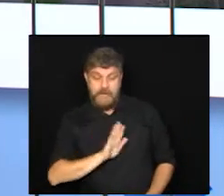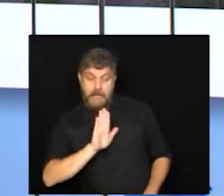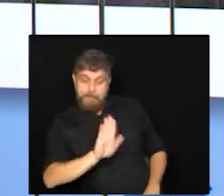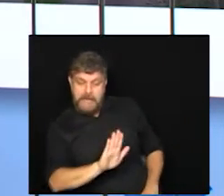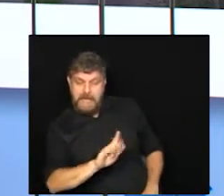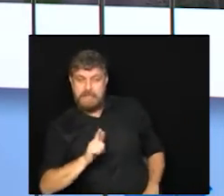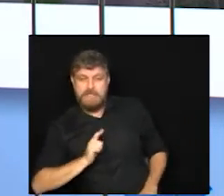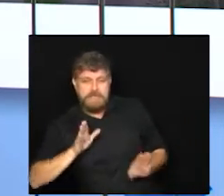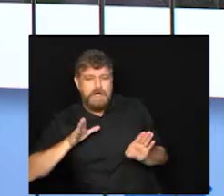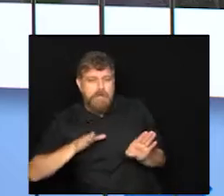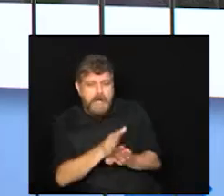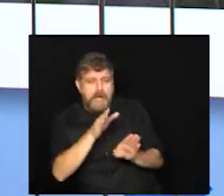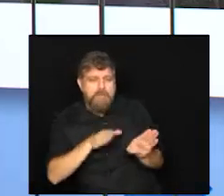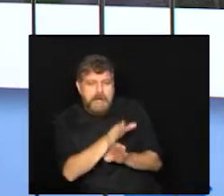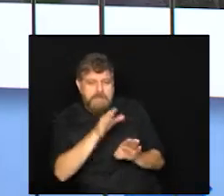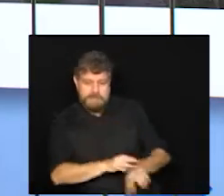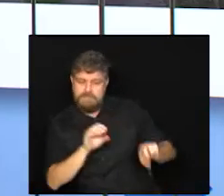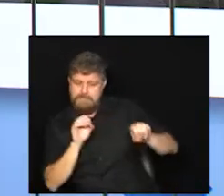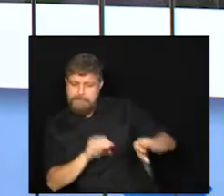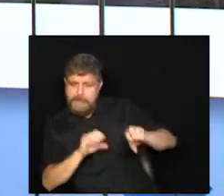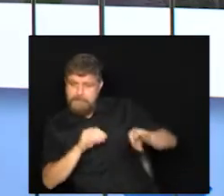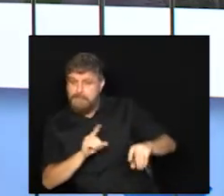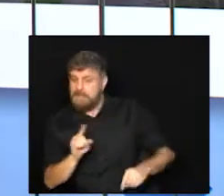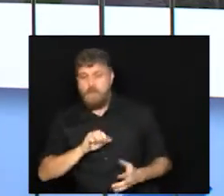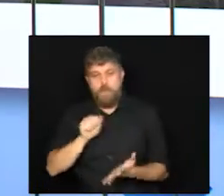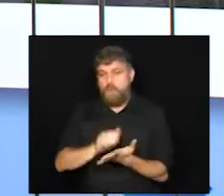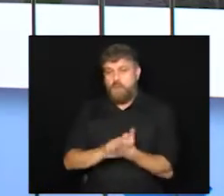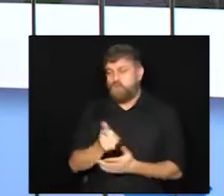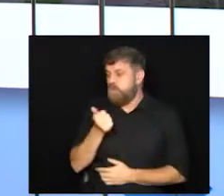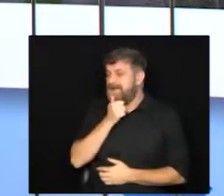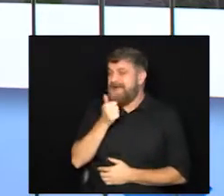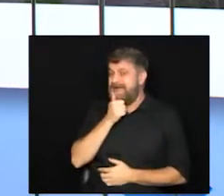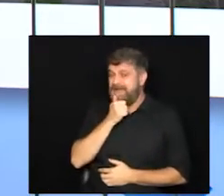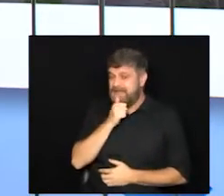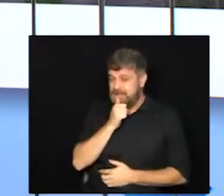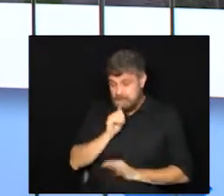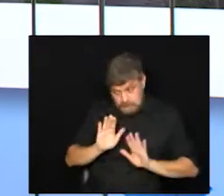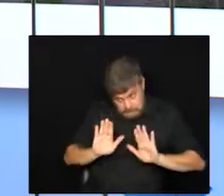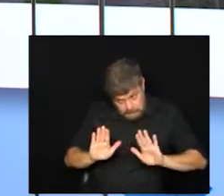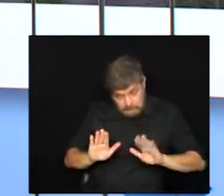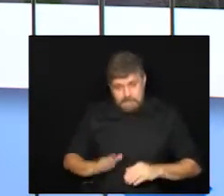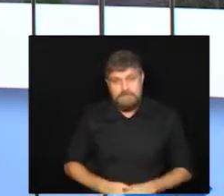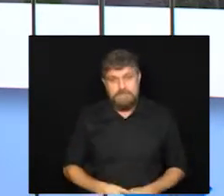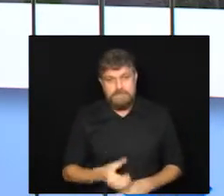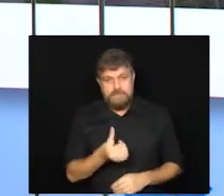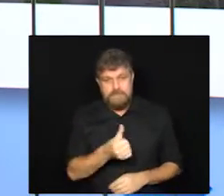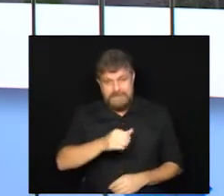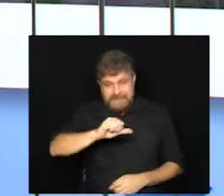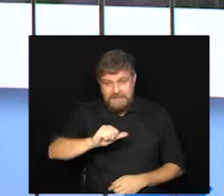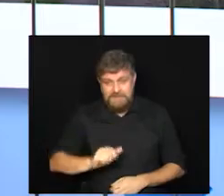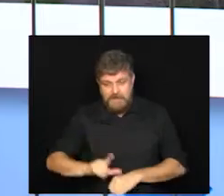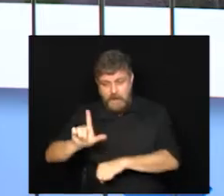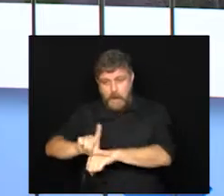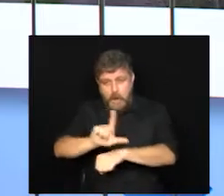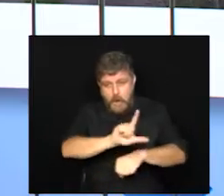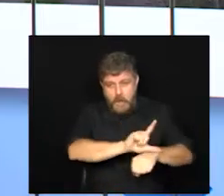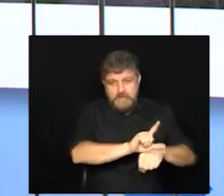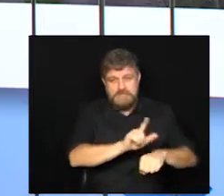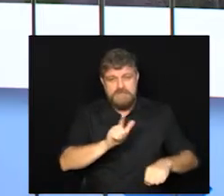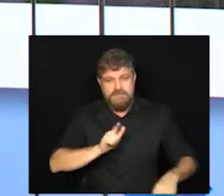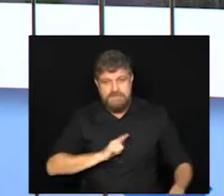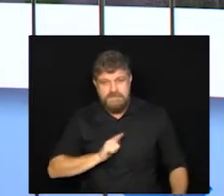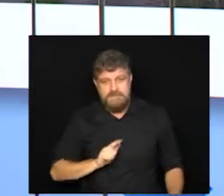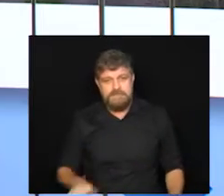ela está recebendo um momento educativo, não está sendo multada por enquanto, tá? 69 estabelecimentos foram